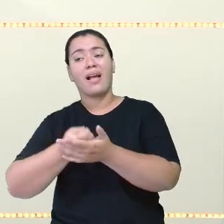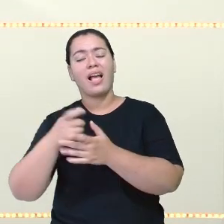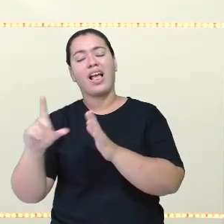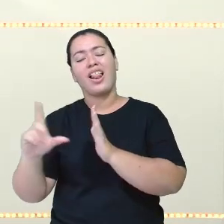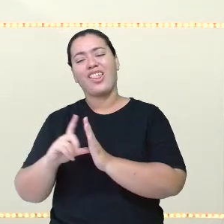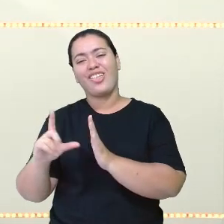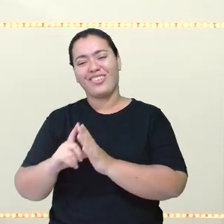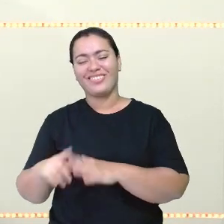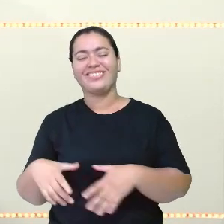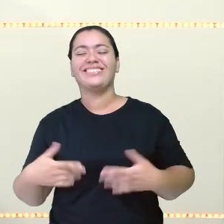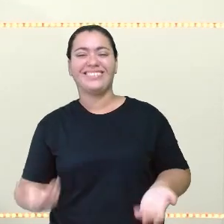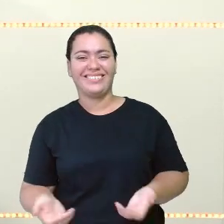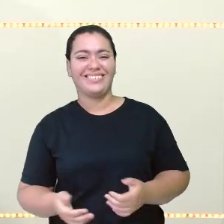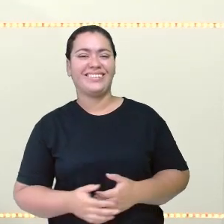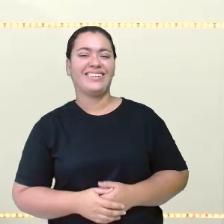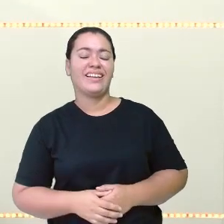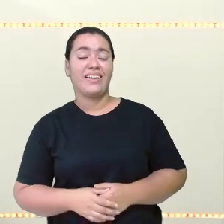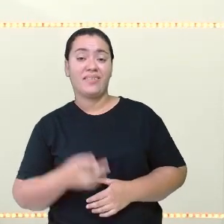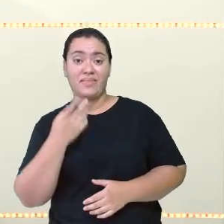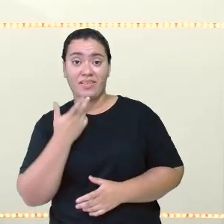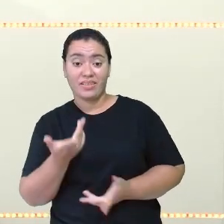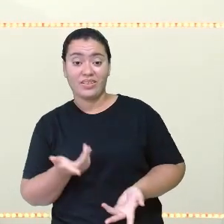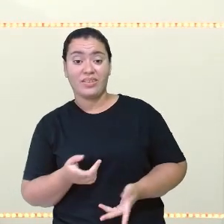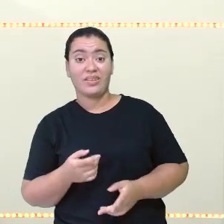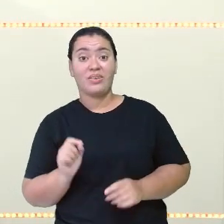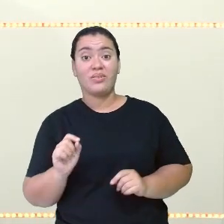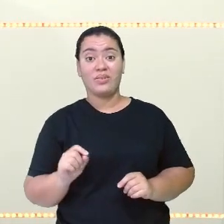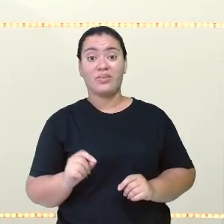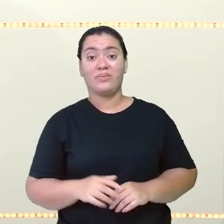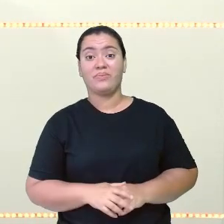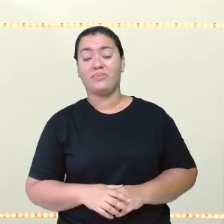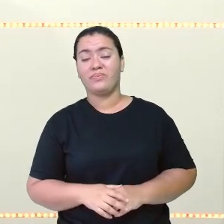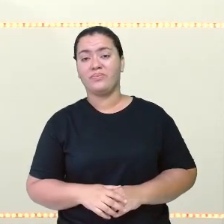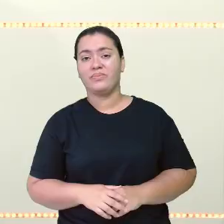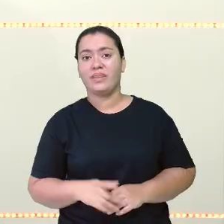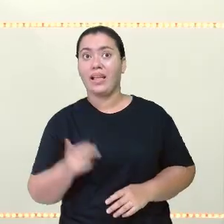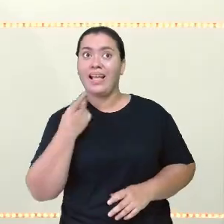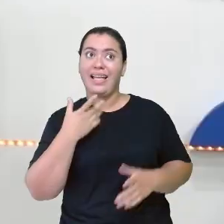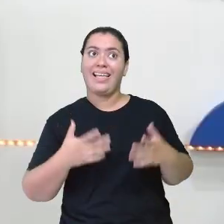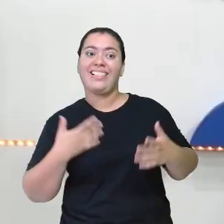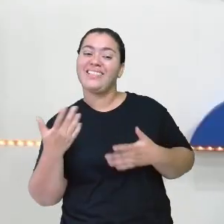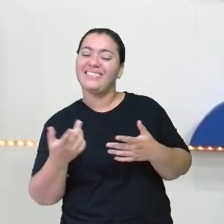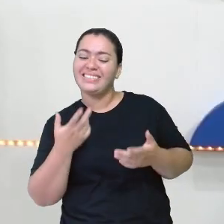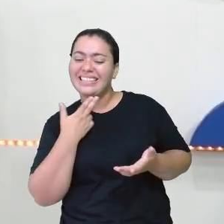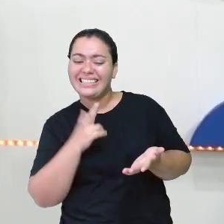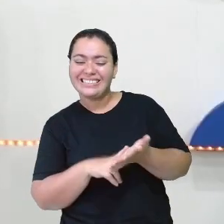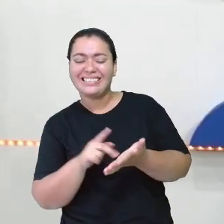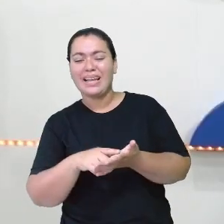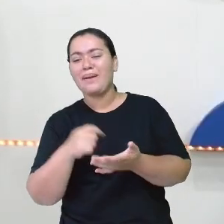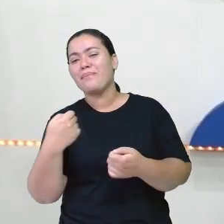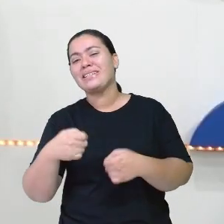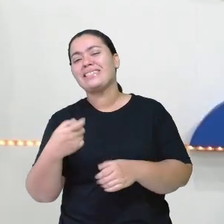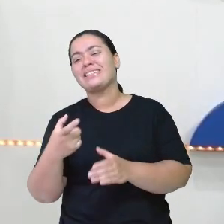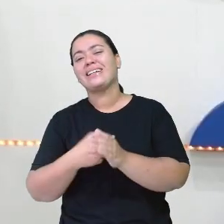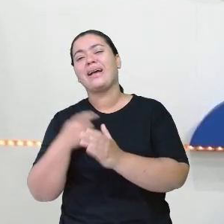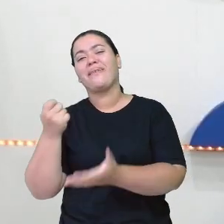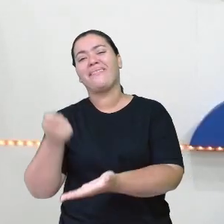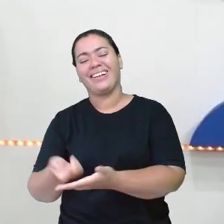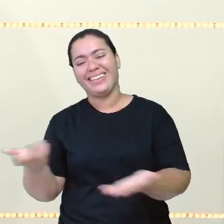quero. Então, a gente já não gosta muito da visita do cartilho. mais aquela animação de antes, né, professora Mauricê?